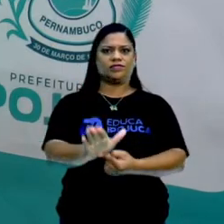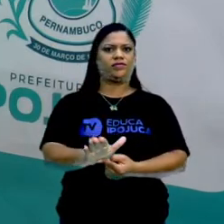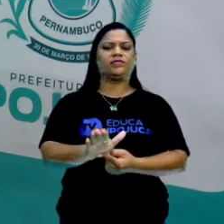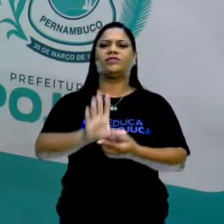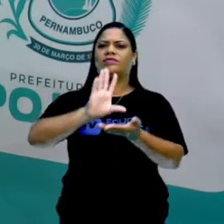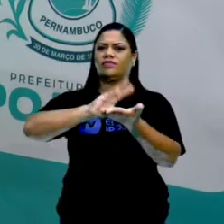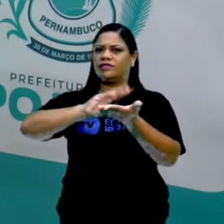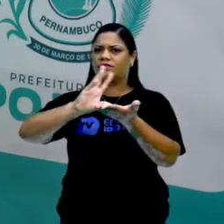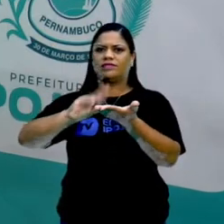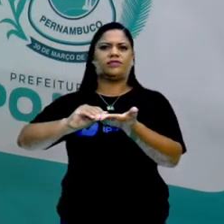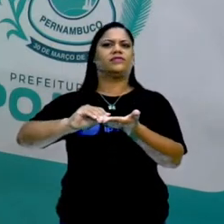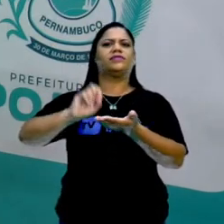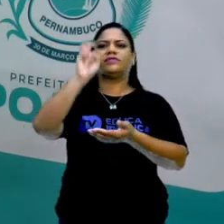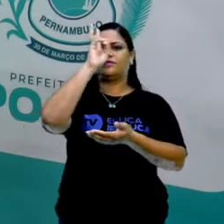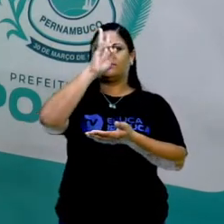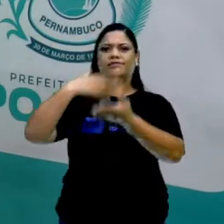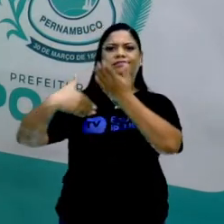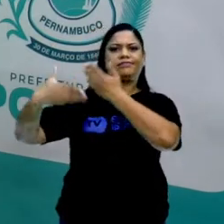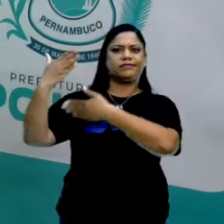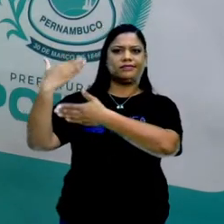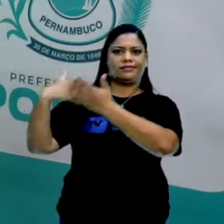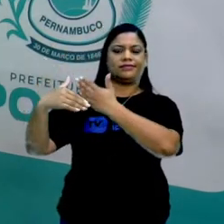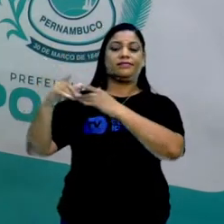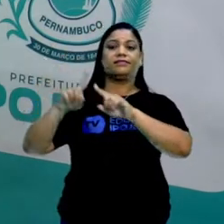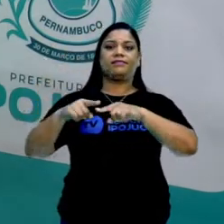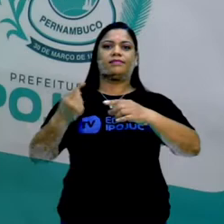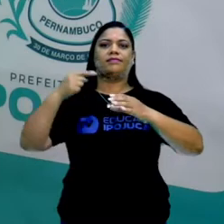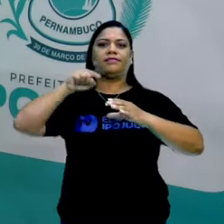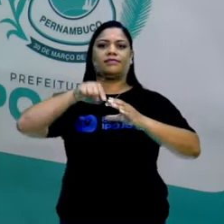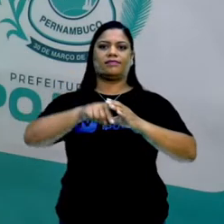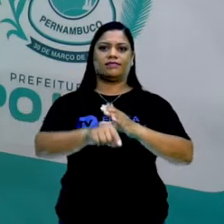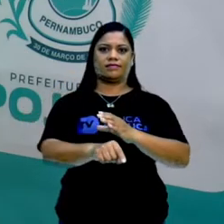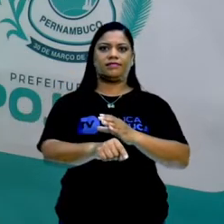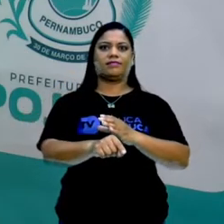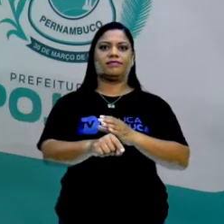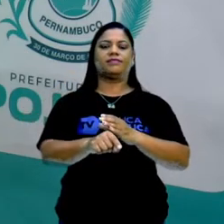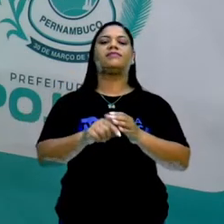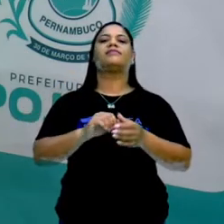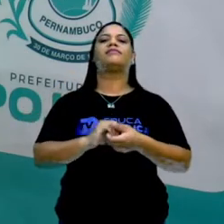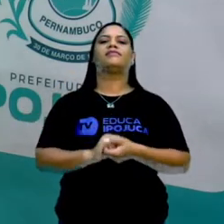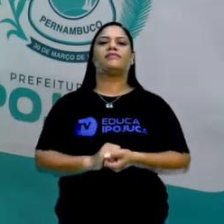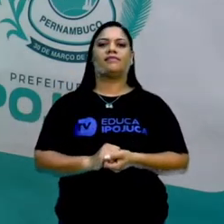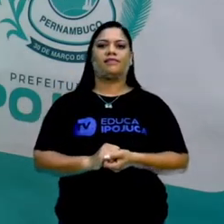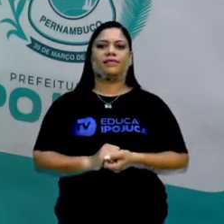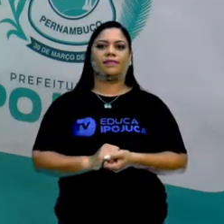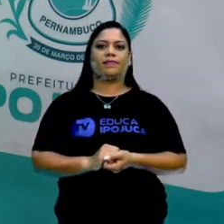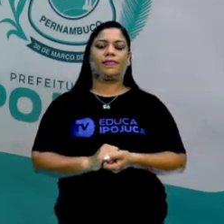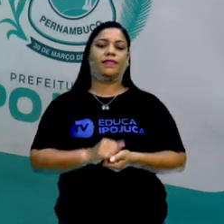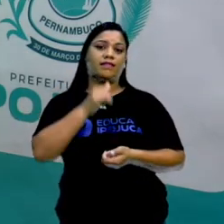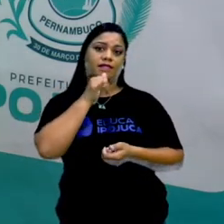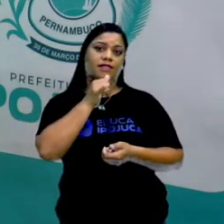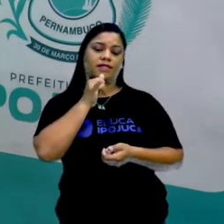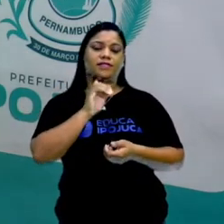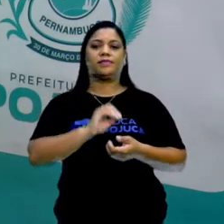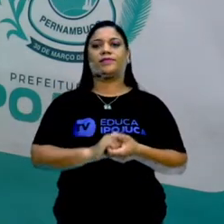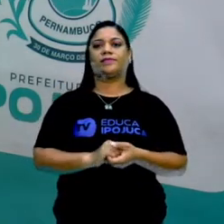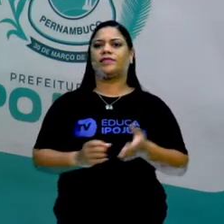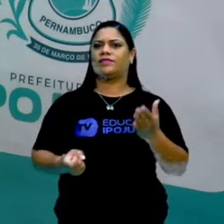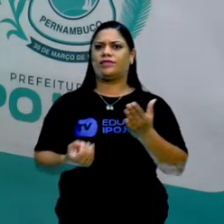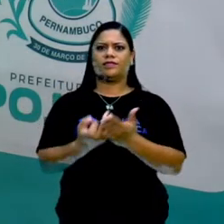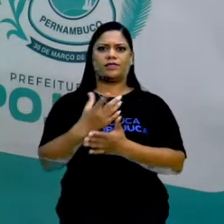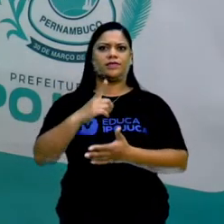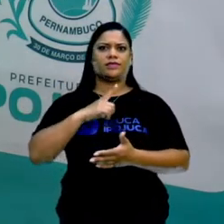traz dados históricos. Então, ela é muito mais aprofundada do que a notícia, tá certo? Por exemplo, o acontecimento